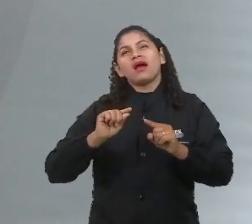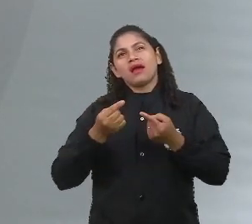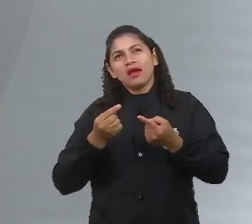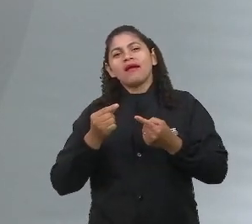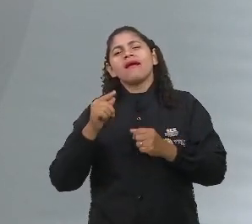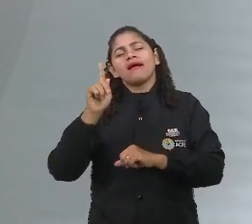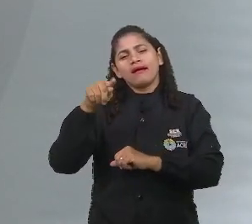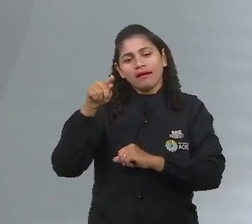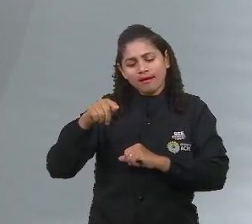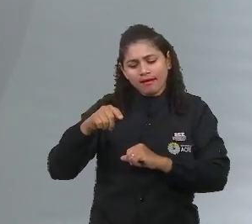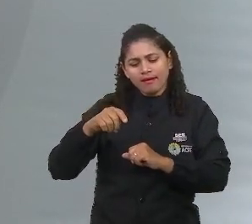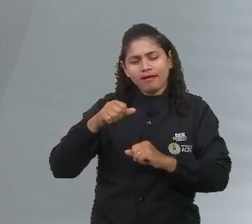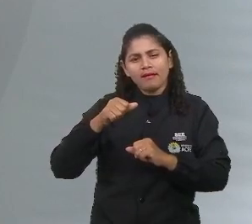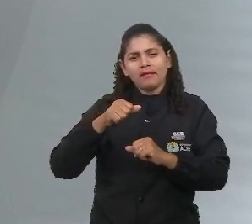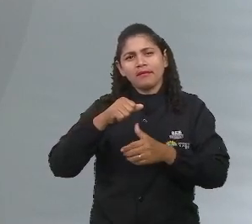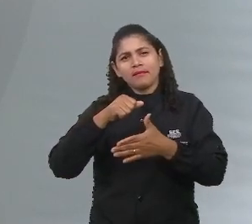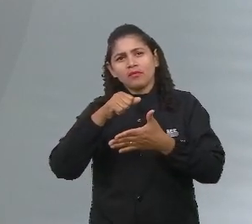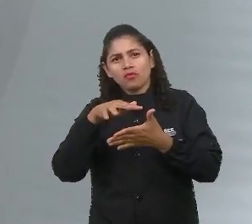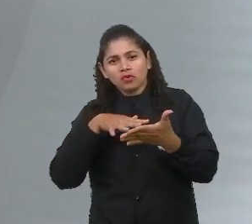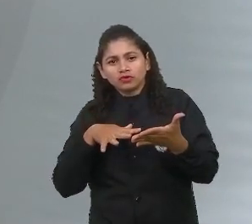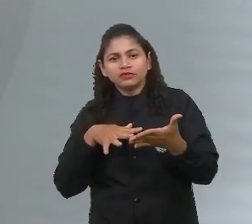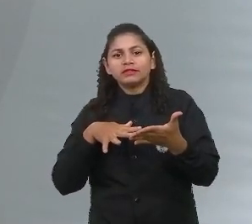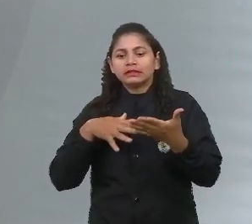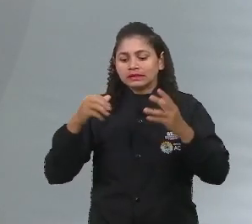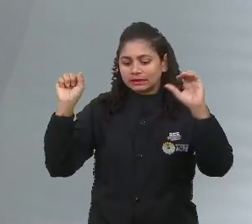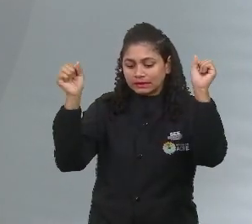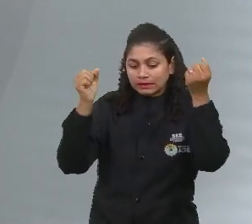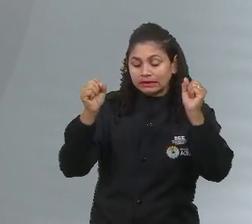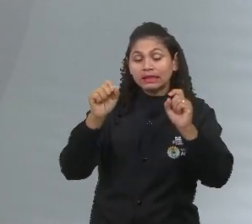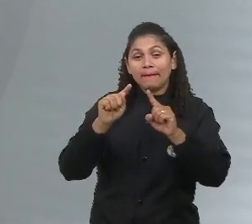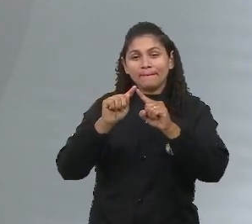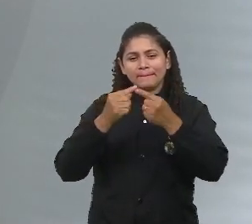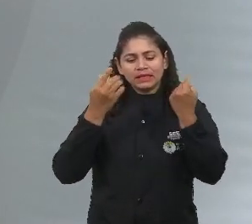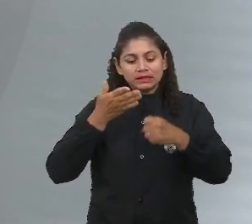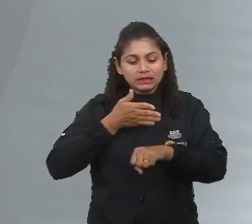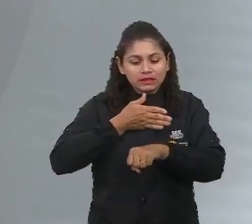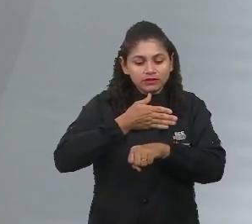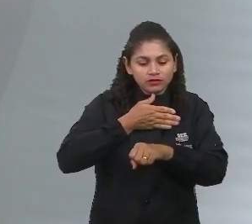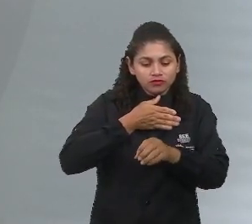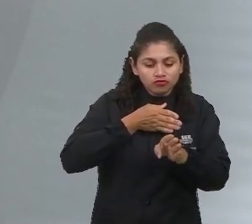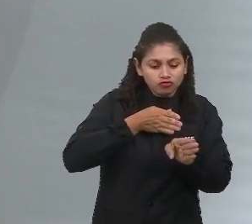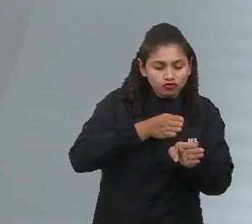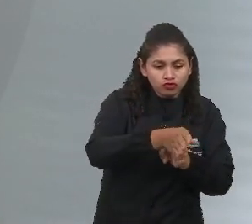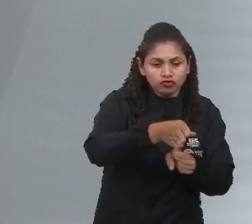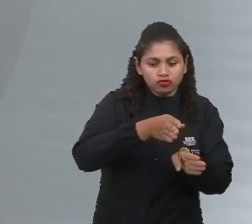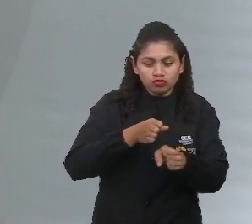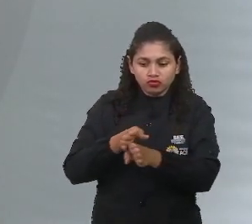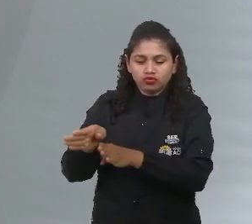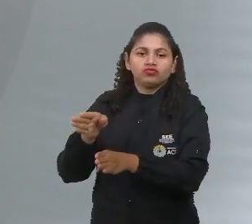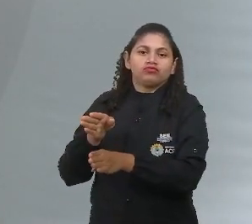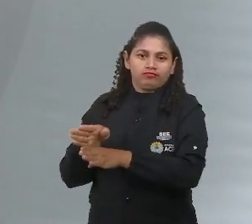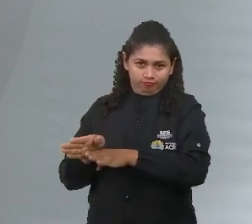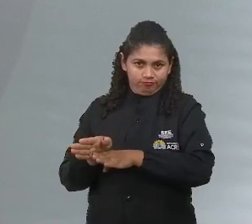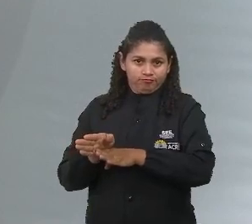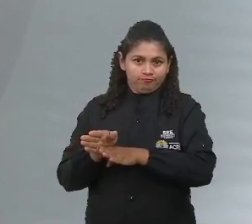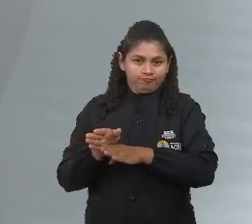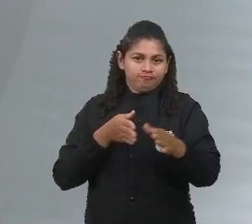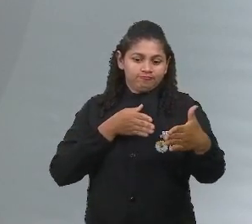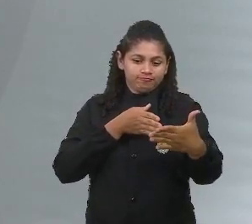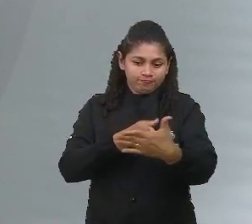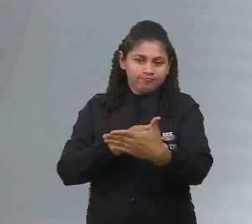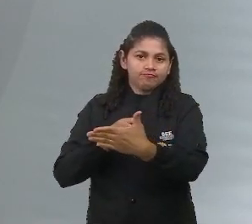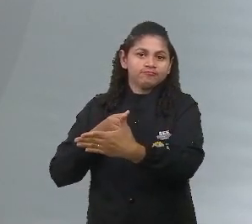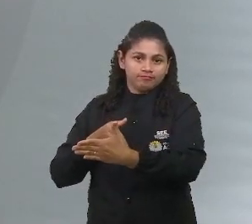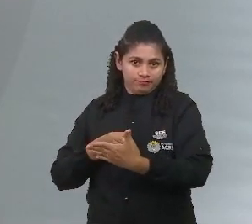atividade física direcionada. Ou seja, é uma prática consistente, pertinente e delimitada. Tranquilo?